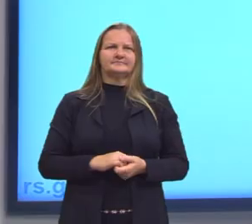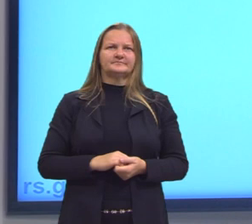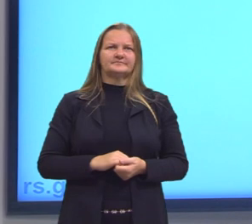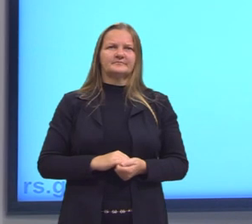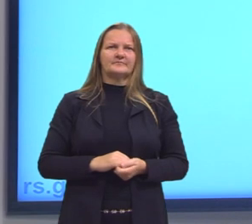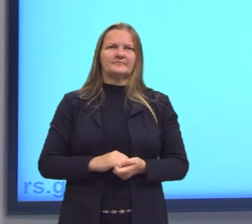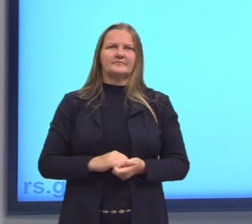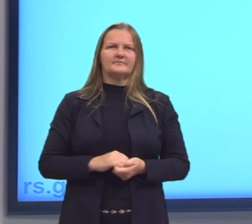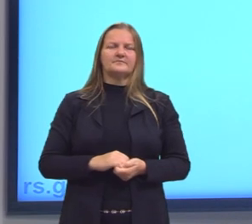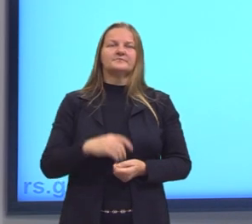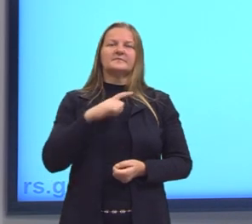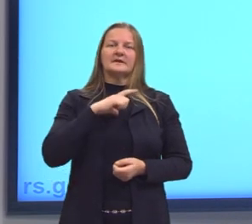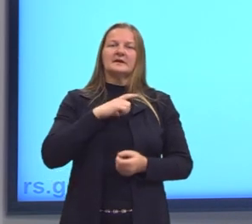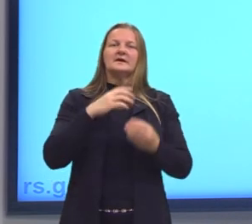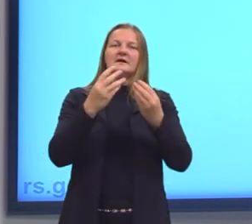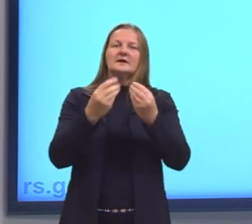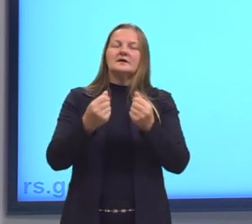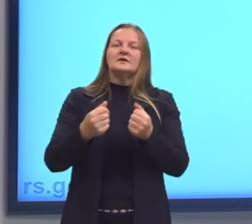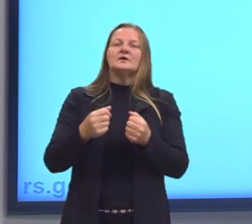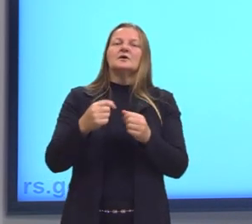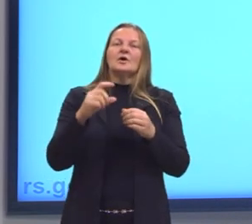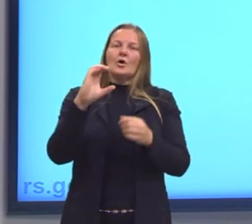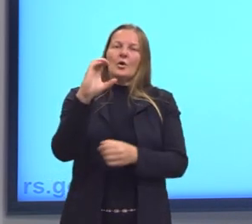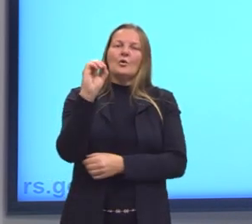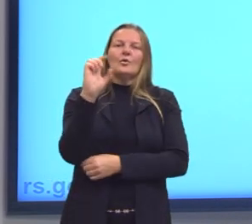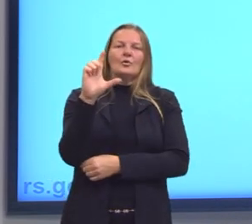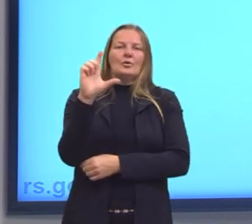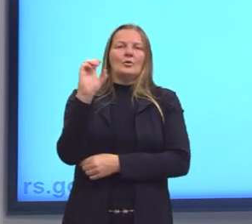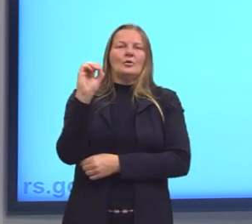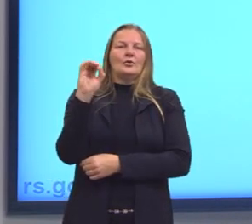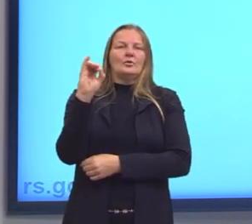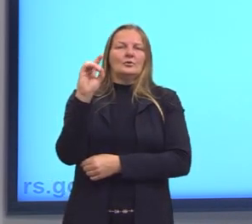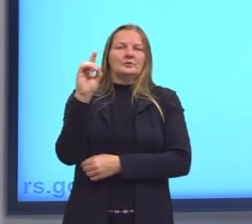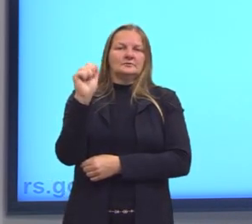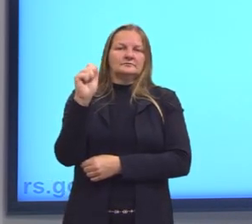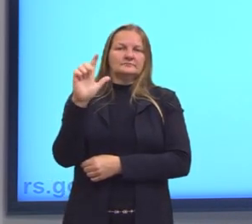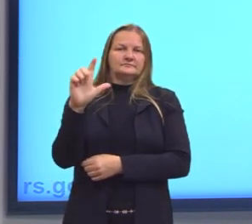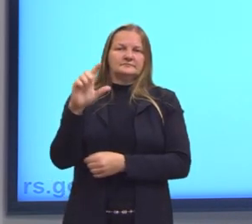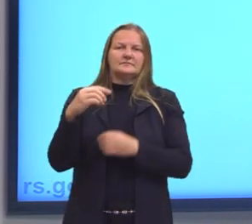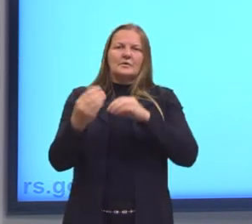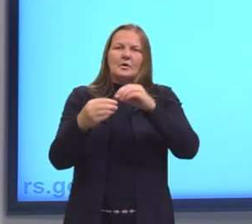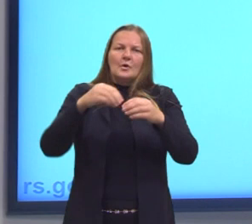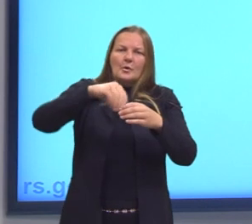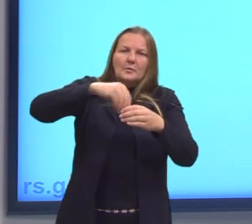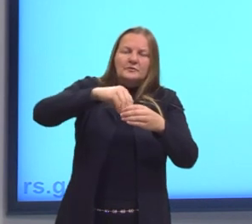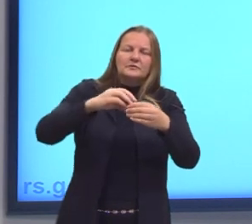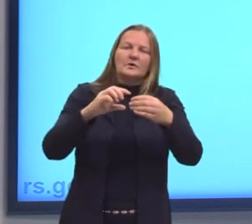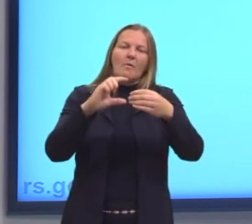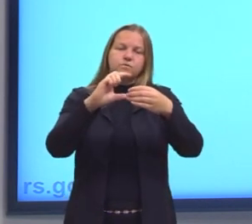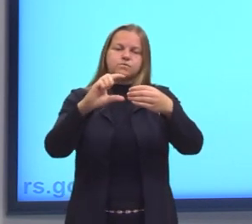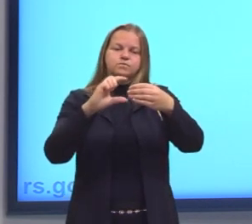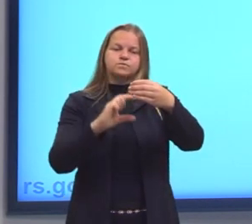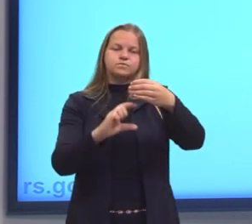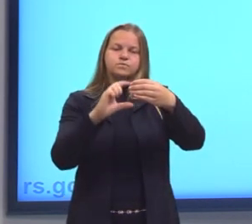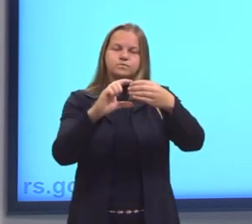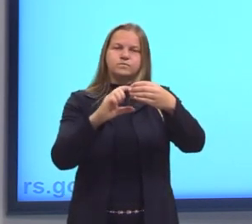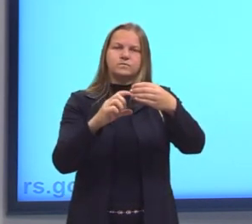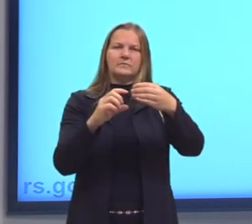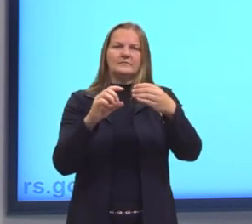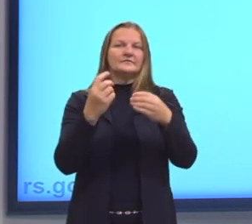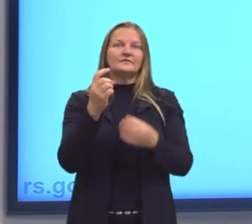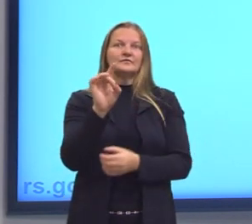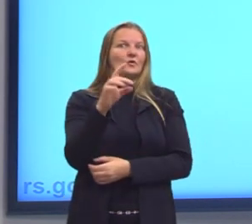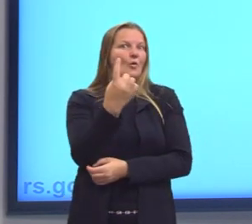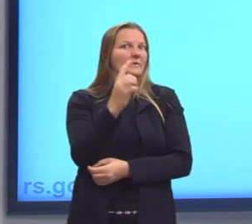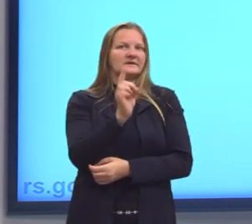Então, temos as dispersões coloidais, né? Os coloides, que é um tipo de mistura heterogênea. Então, a diferença da